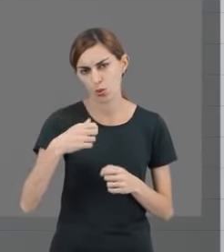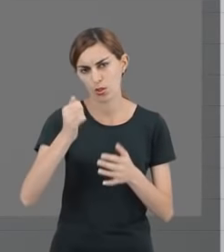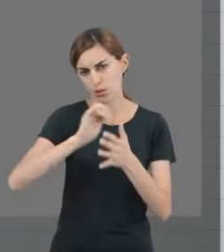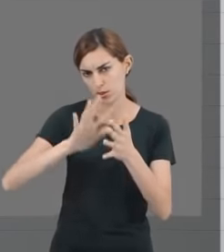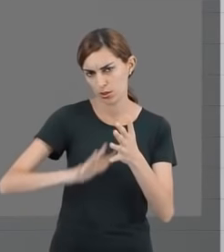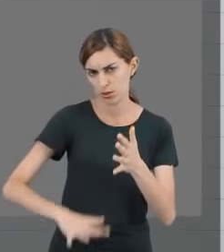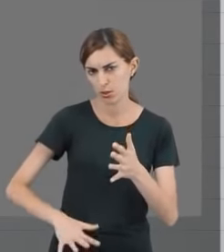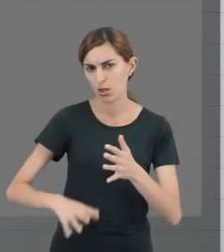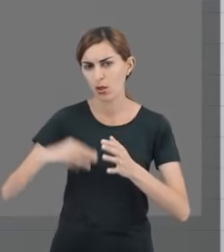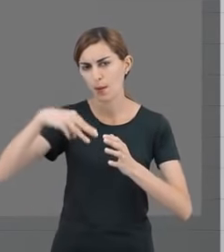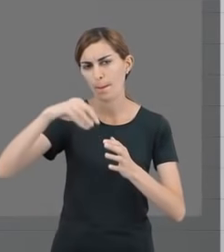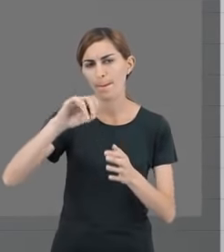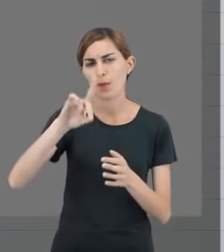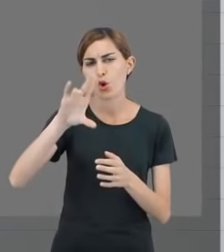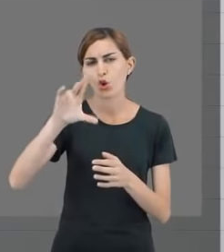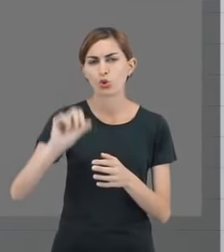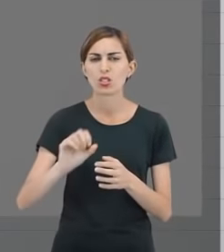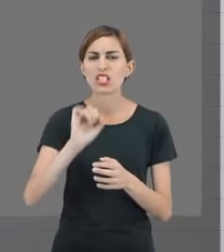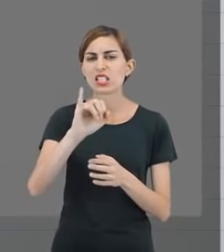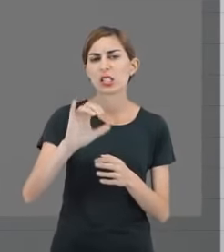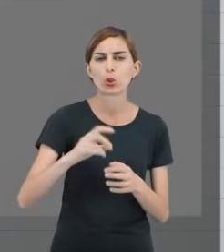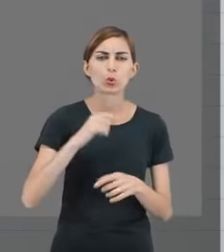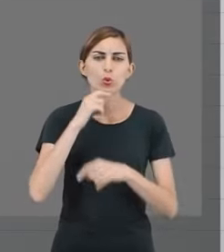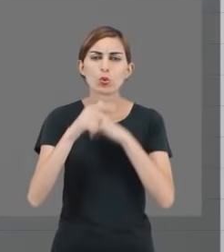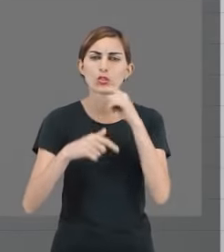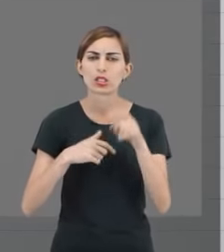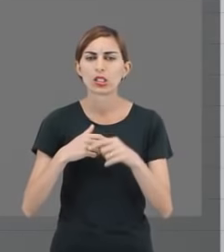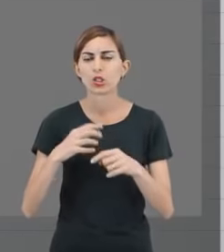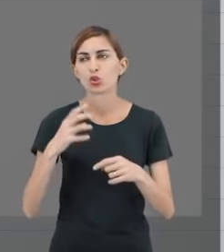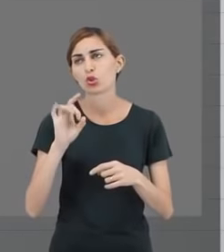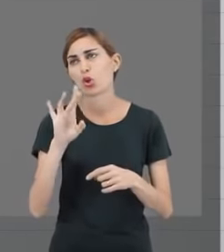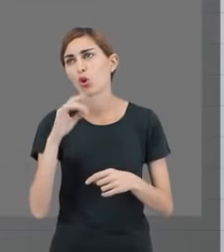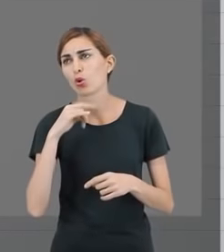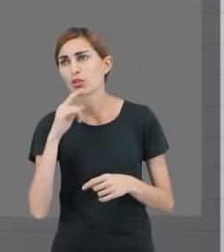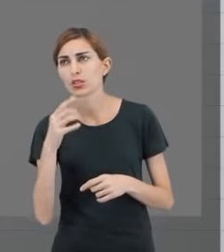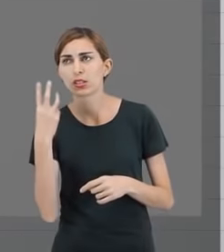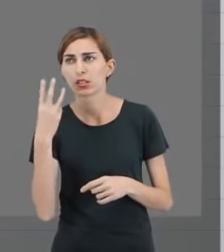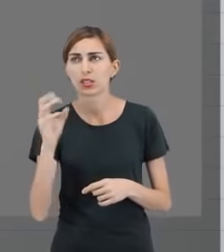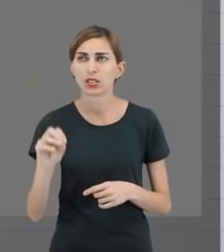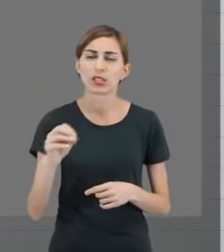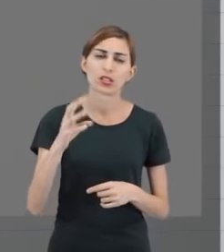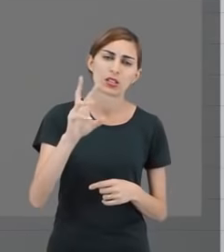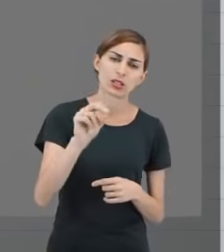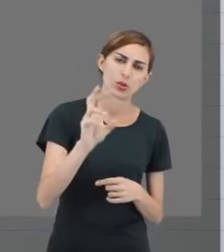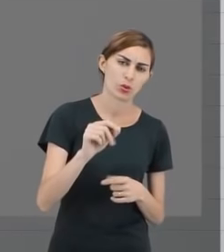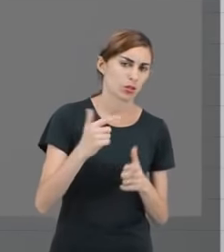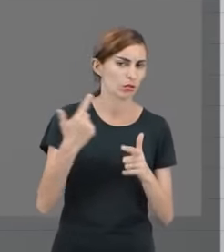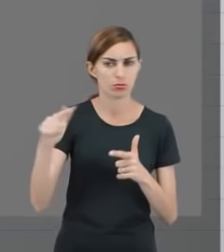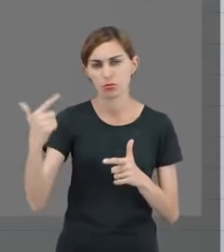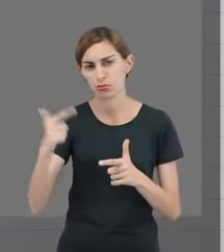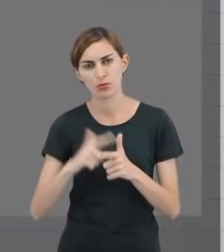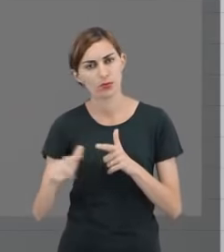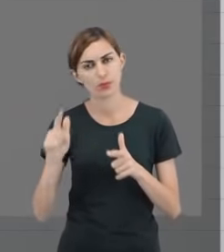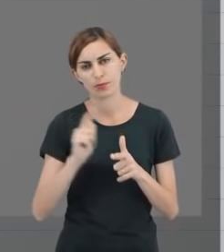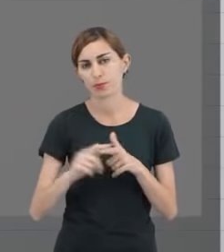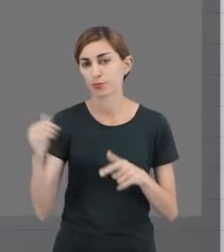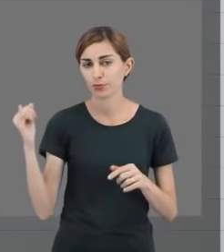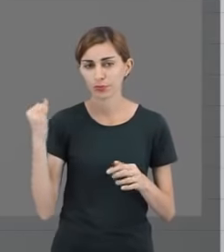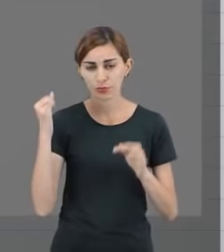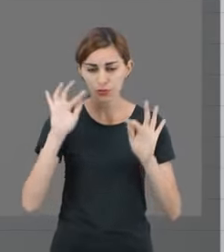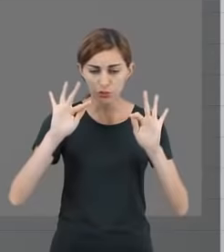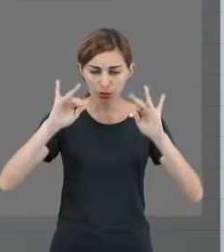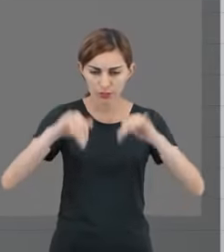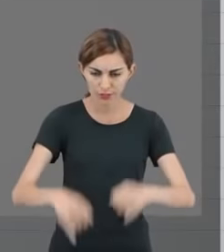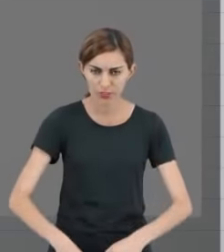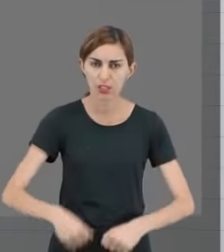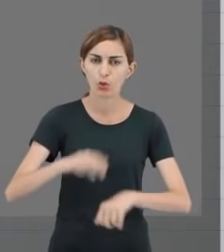complementares por módulo, e se em algum módulo eu só consegui 30, e no outro eu consegui 50. Não tem problema. O que importa é que